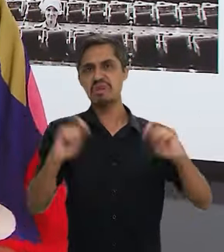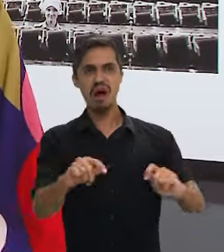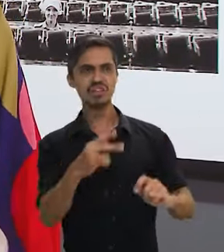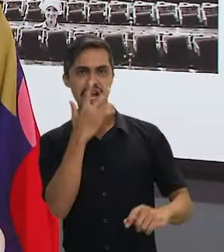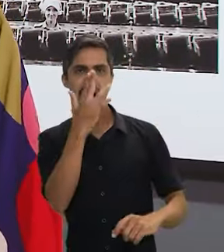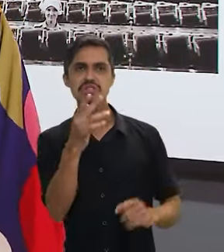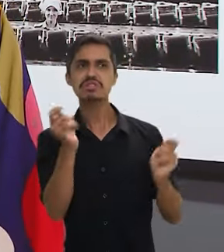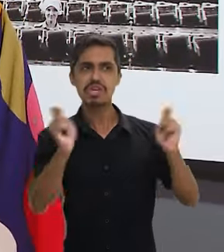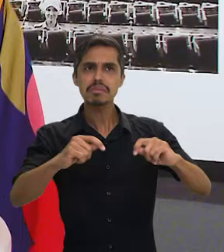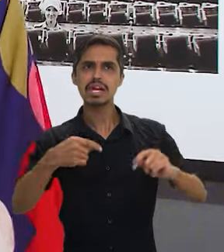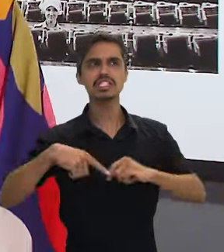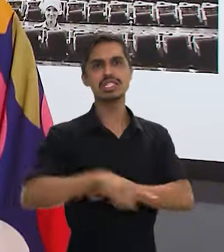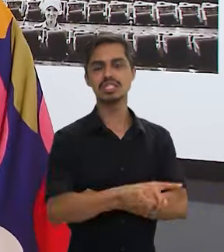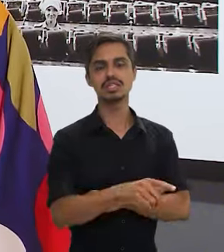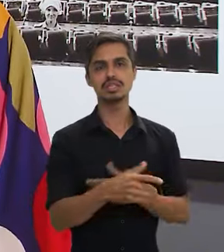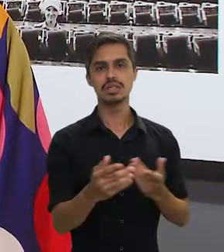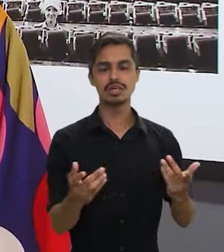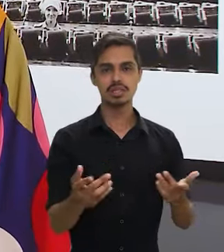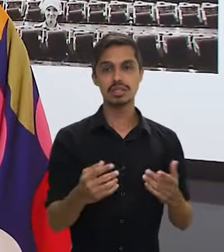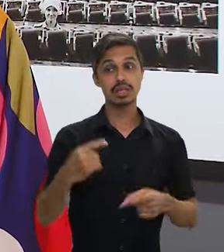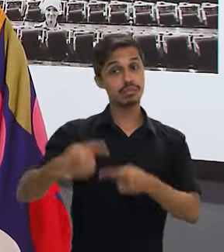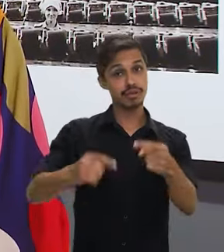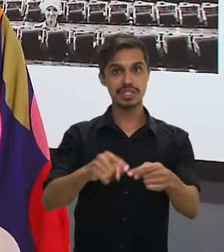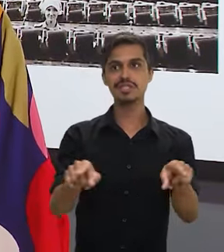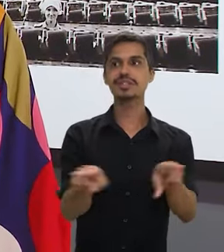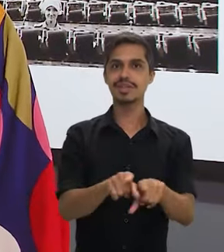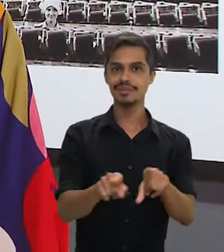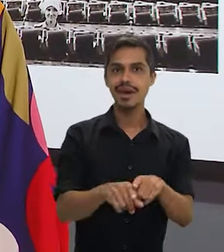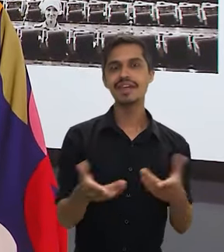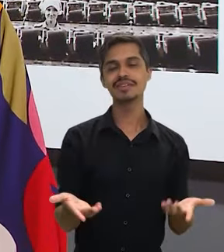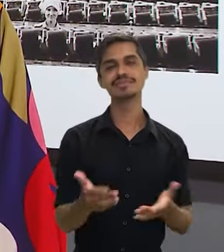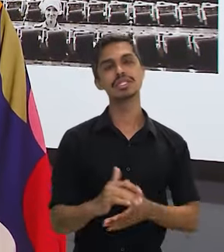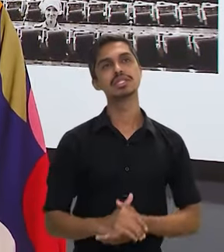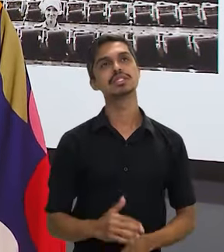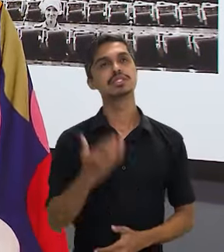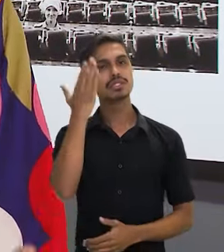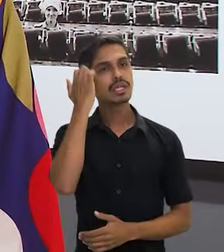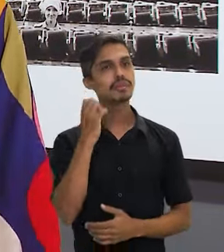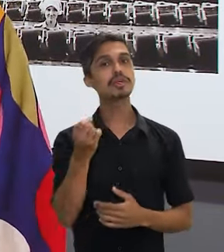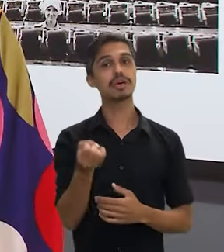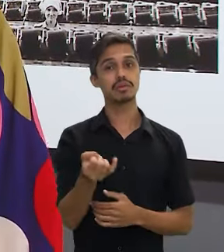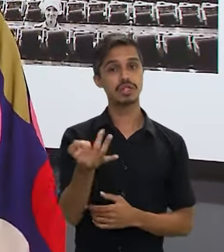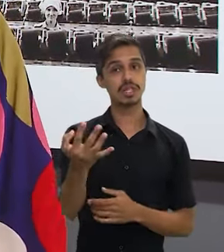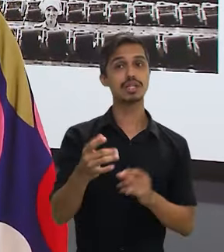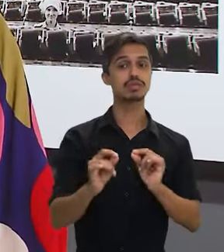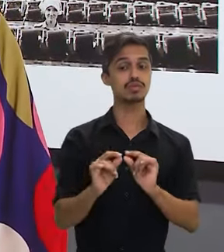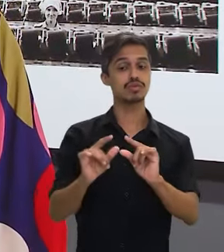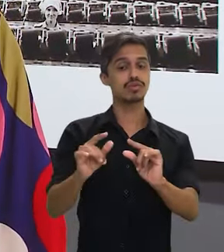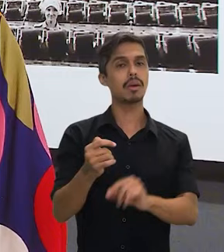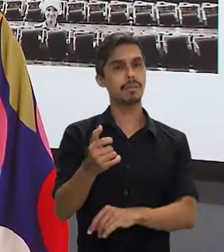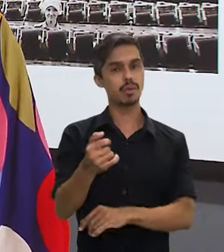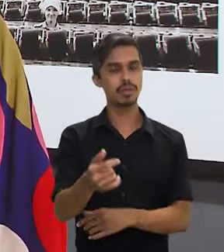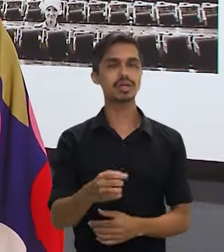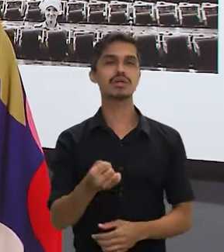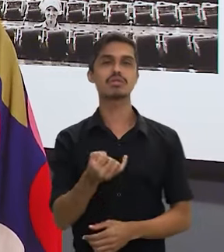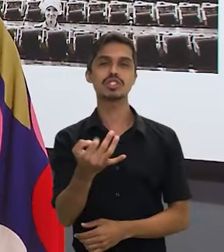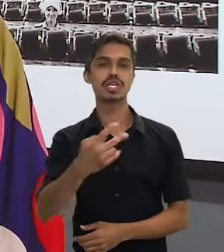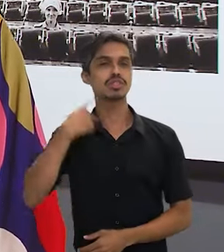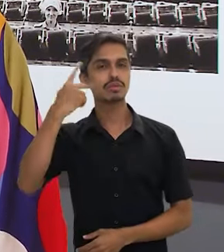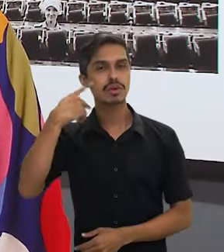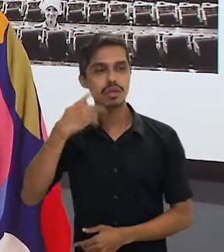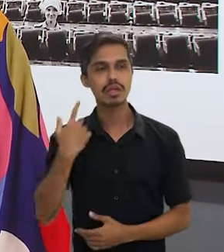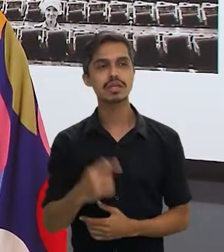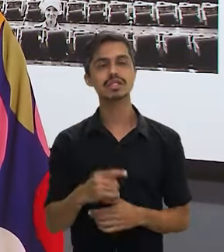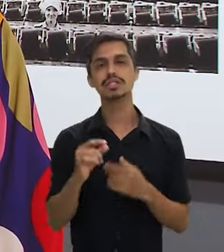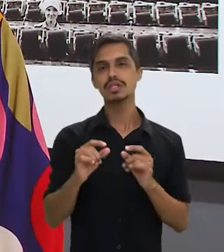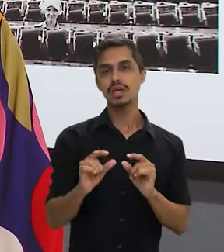possa ou que deva estar. E não é diferente na política, A gente sabe que tem um número que avançou um pouco, né, o número de parlamentares